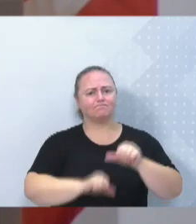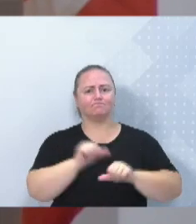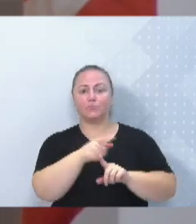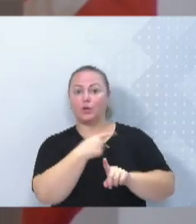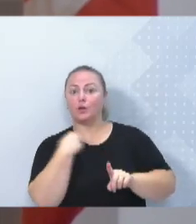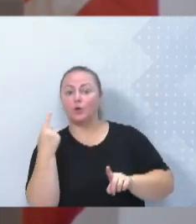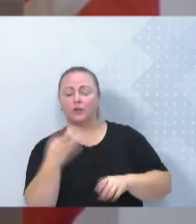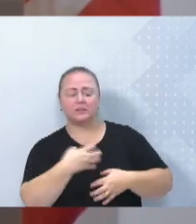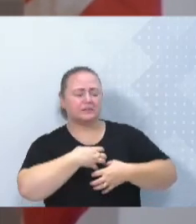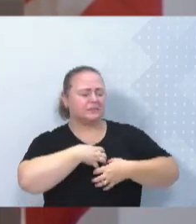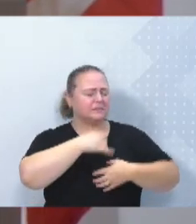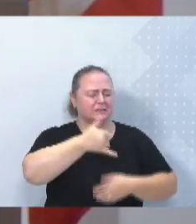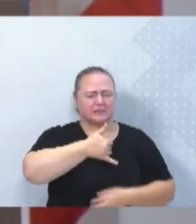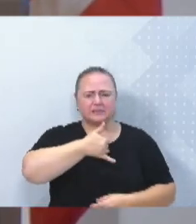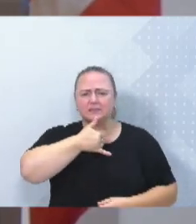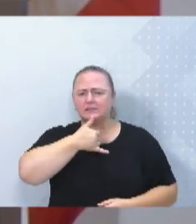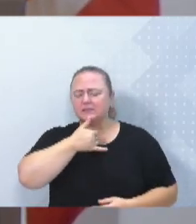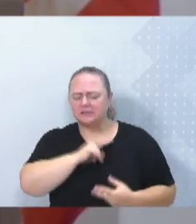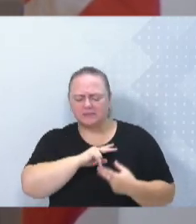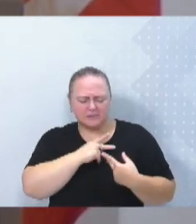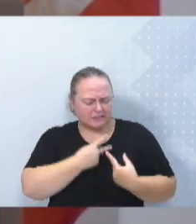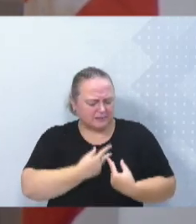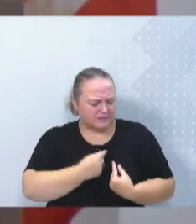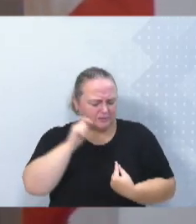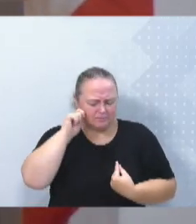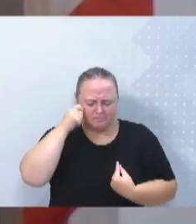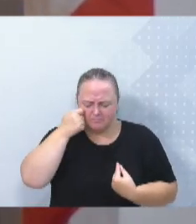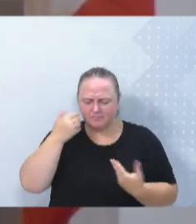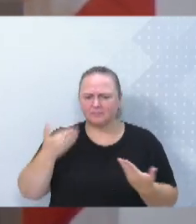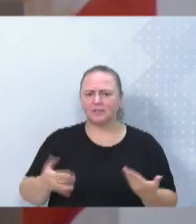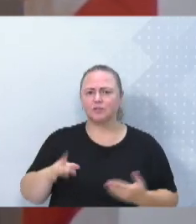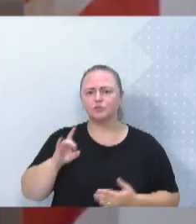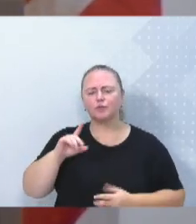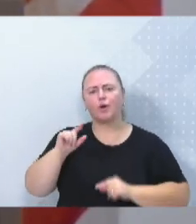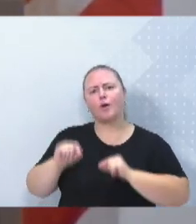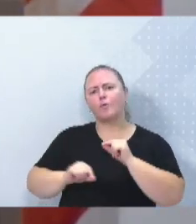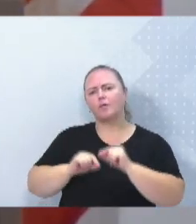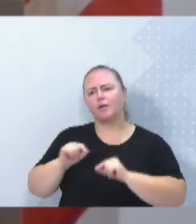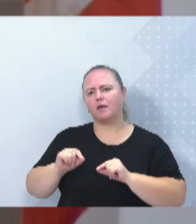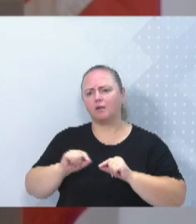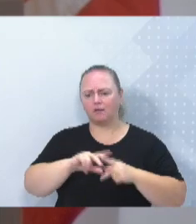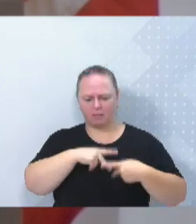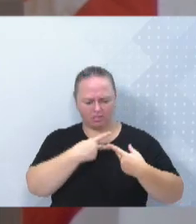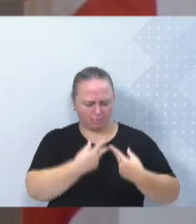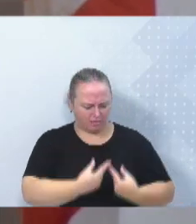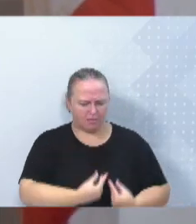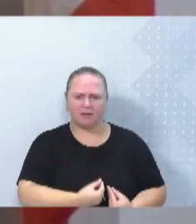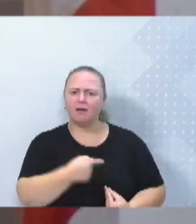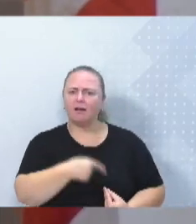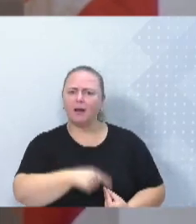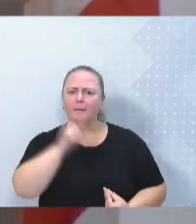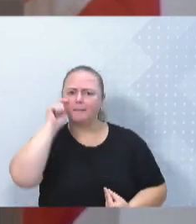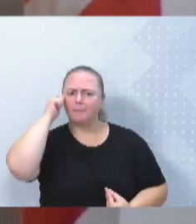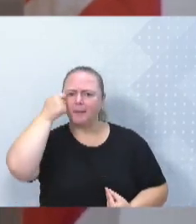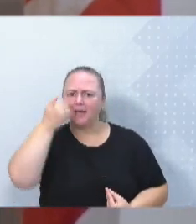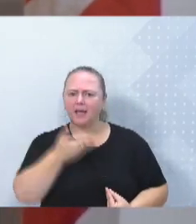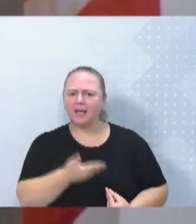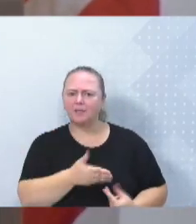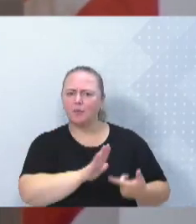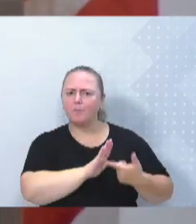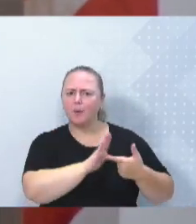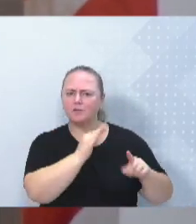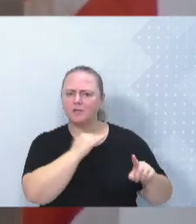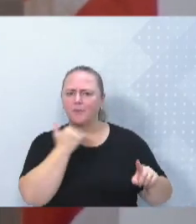nós estamos, não é apenas uma faixa que nós temos na frente da Câmara ou na frente da nossa